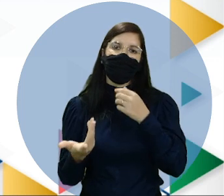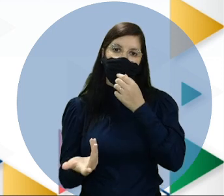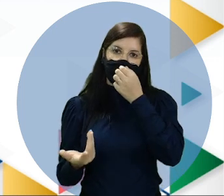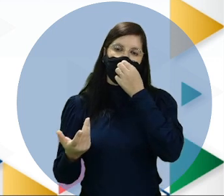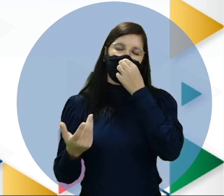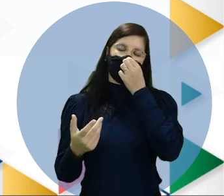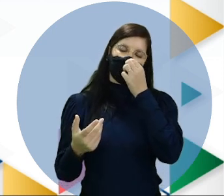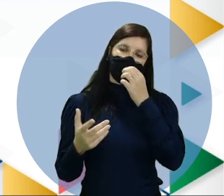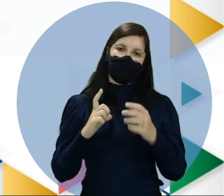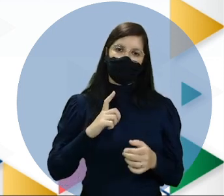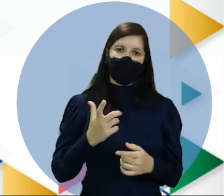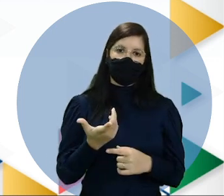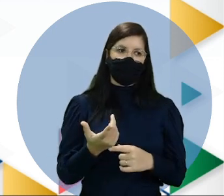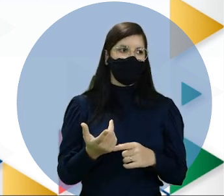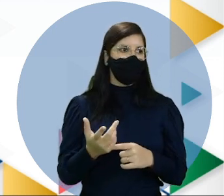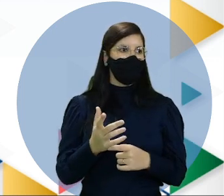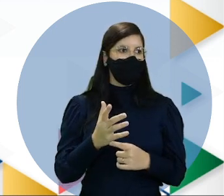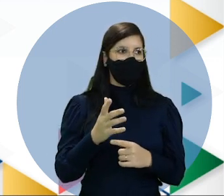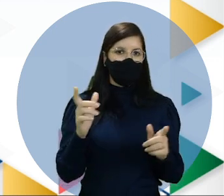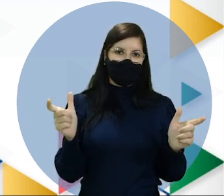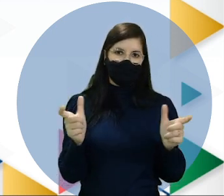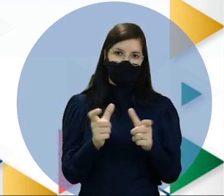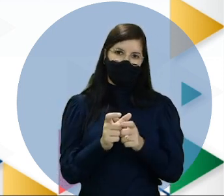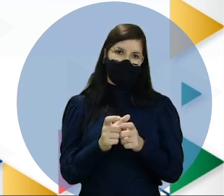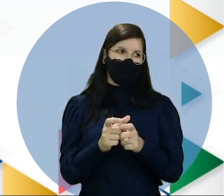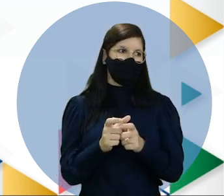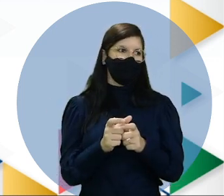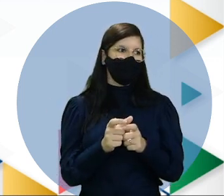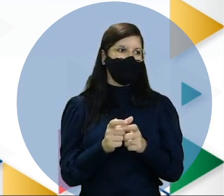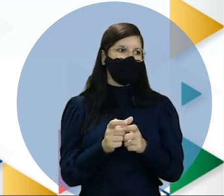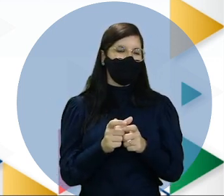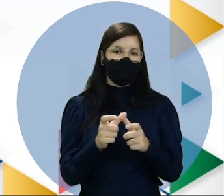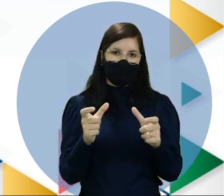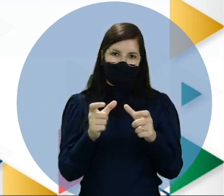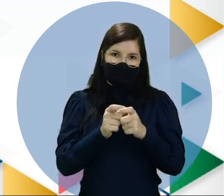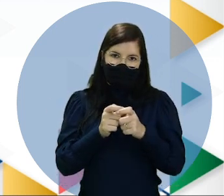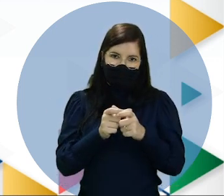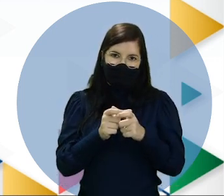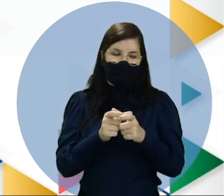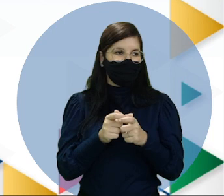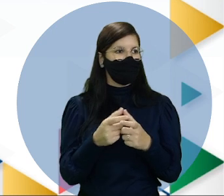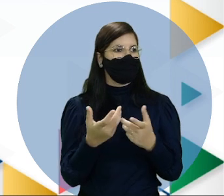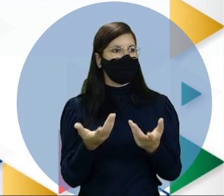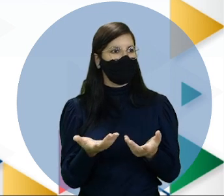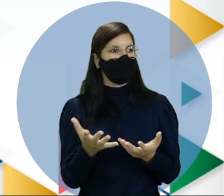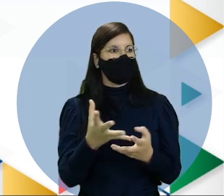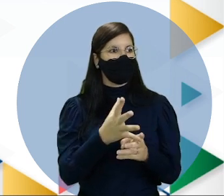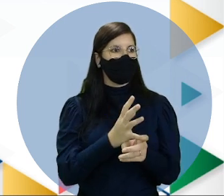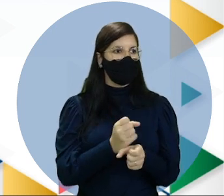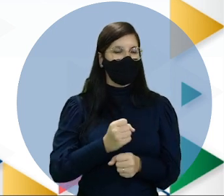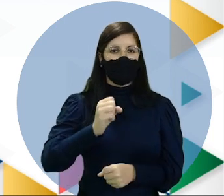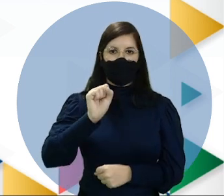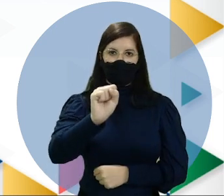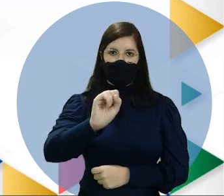Oceania é o menor continente do planeta, com 8